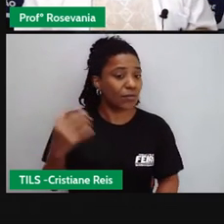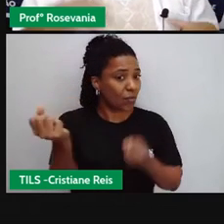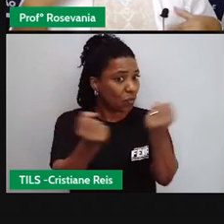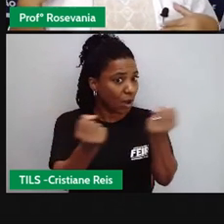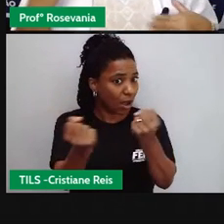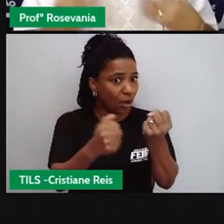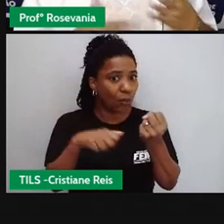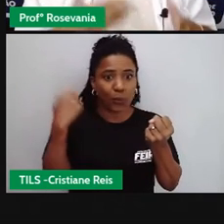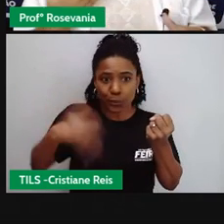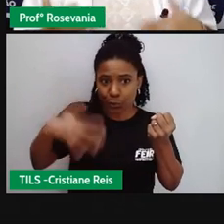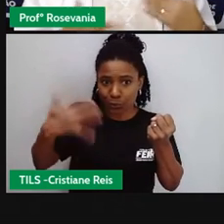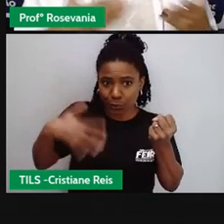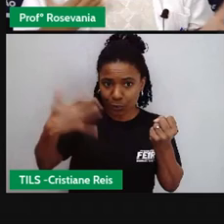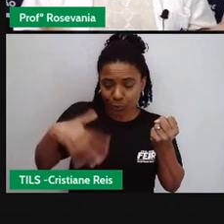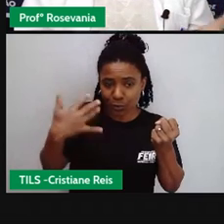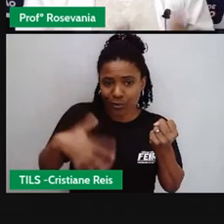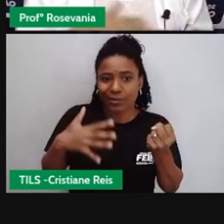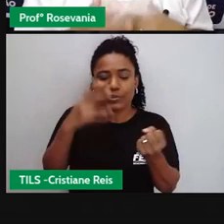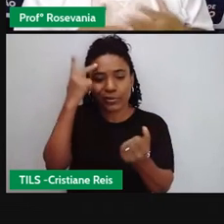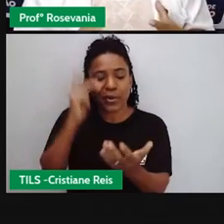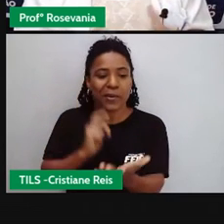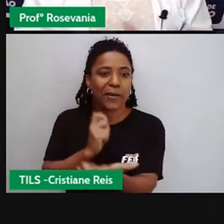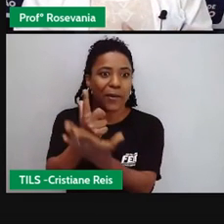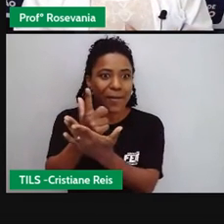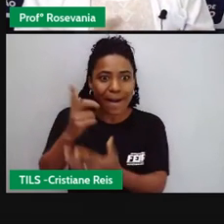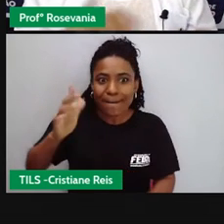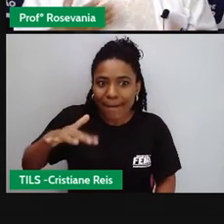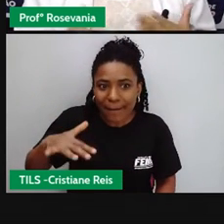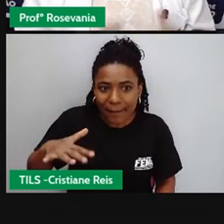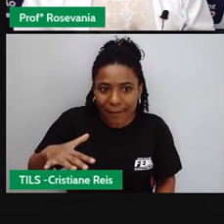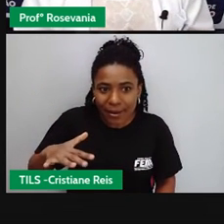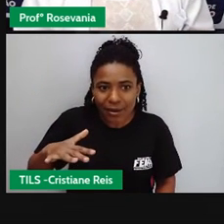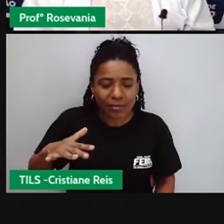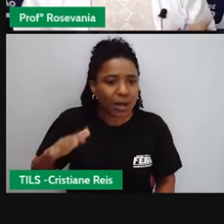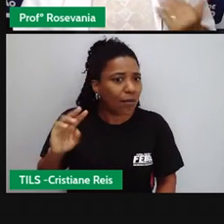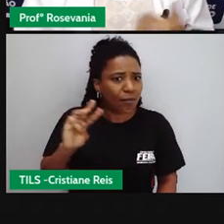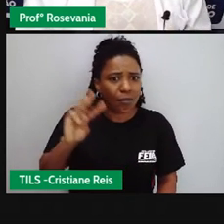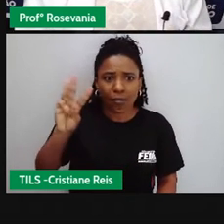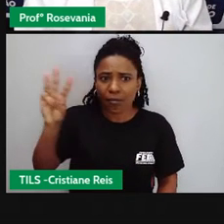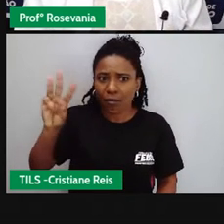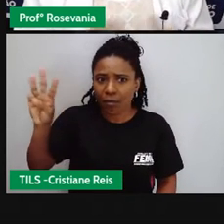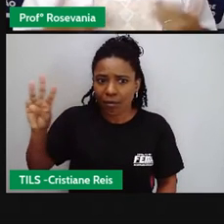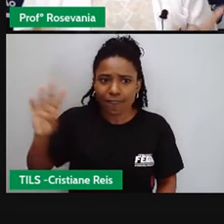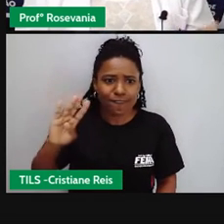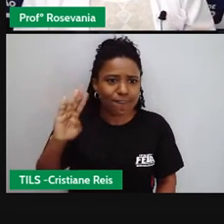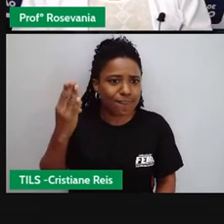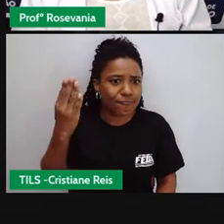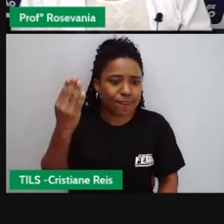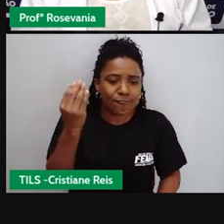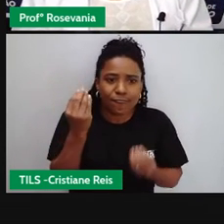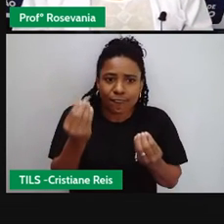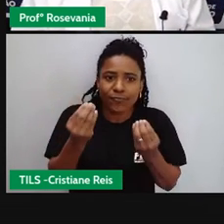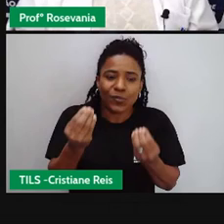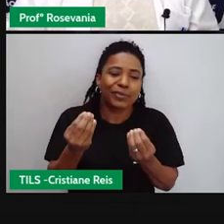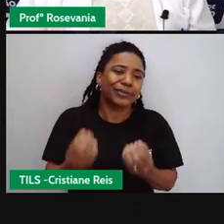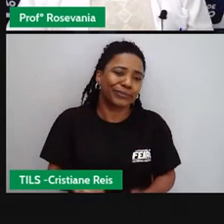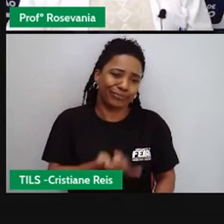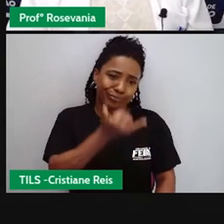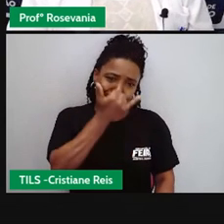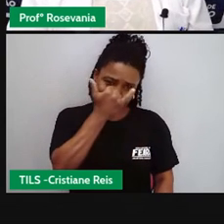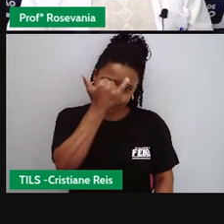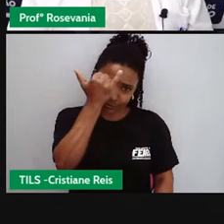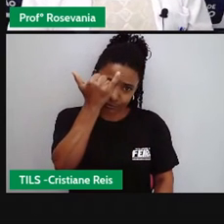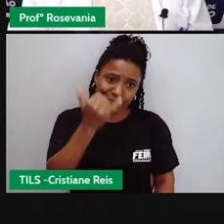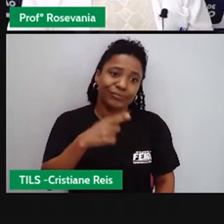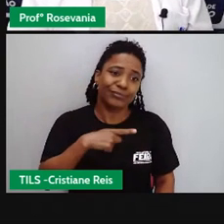prejuízos e depois ficam a ver na via, não tem nem como resolver isso, mesmo dando queixo, alguns conseguem de volta, outros não conseguem. E